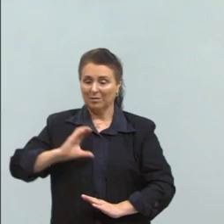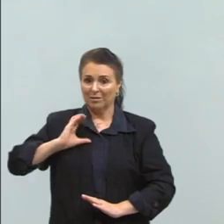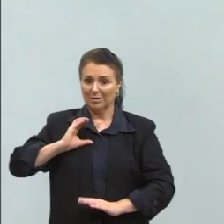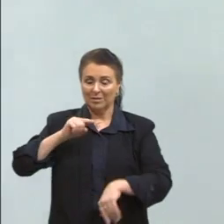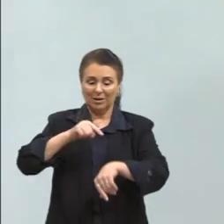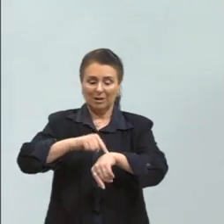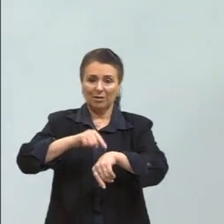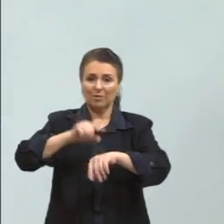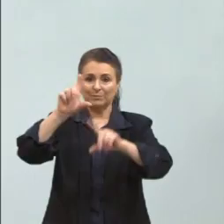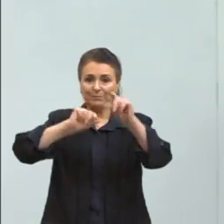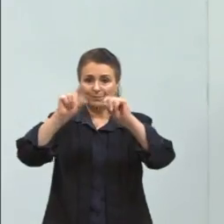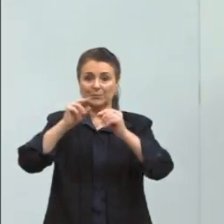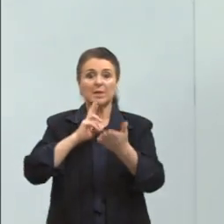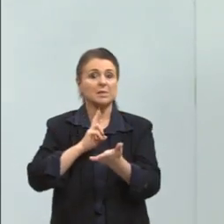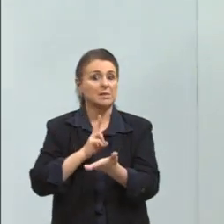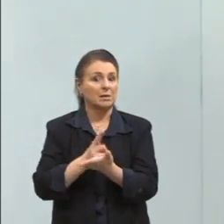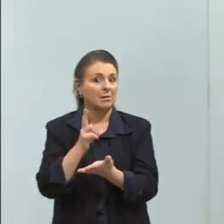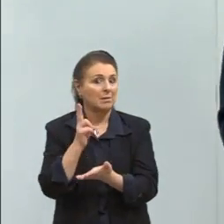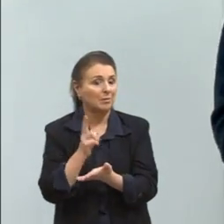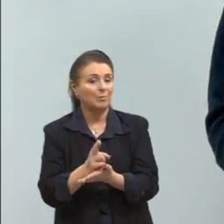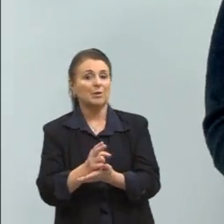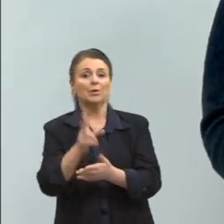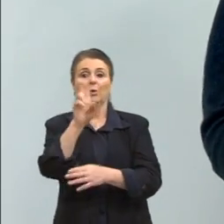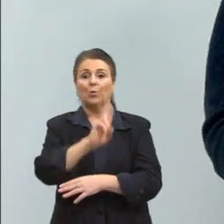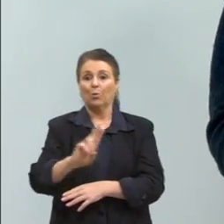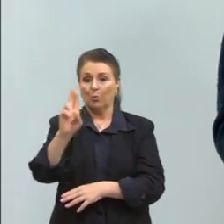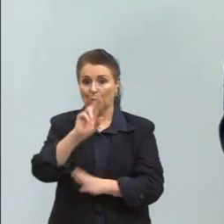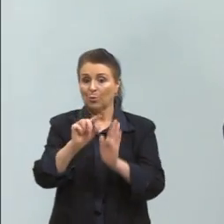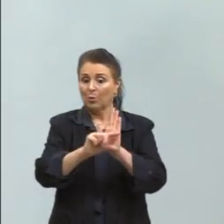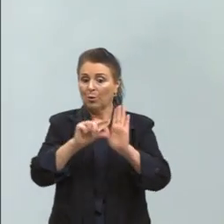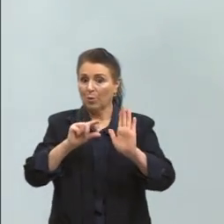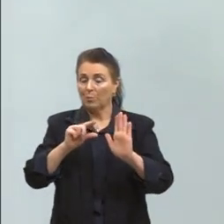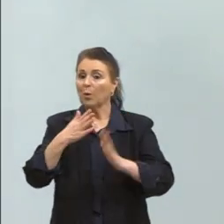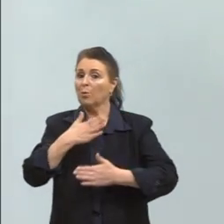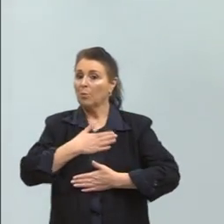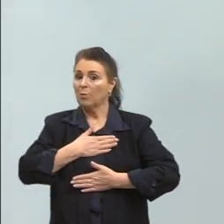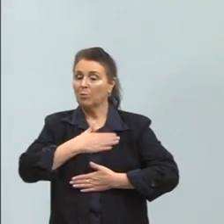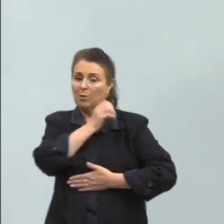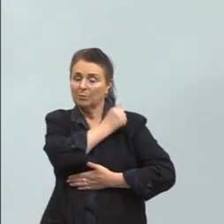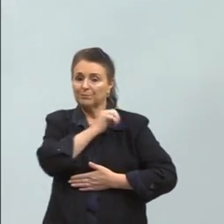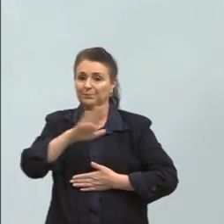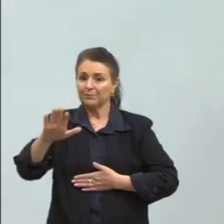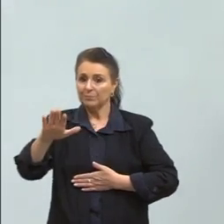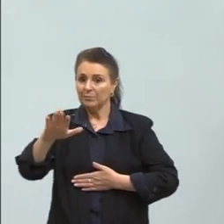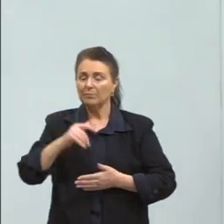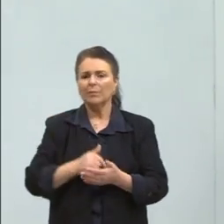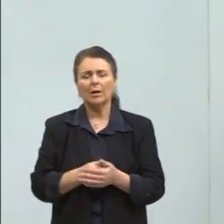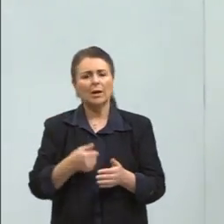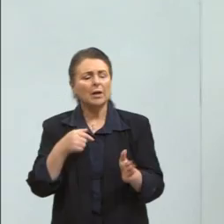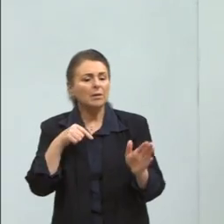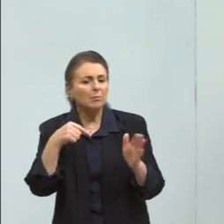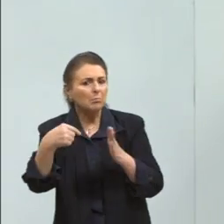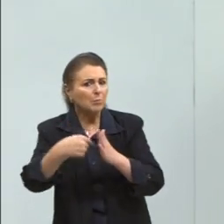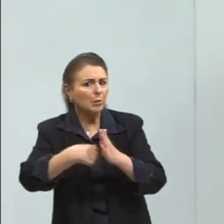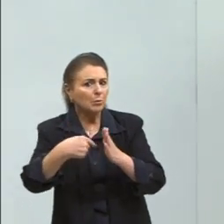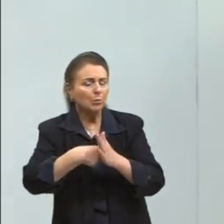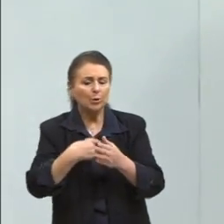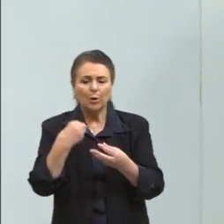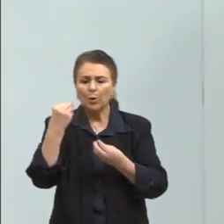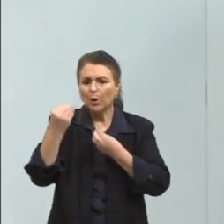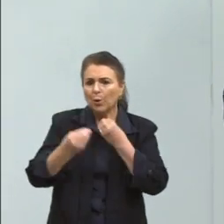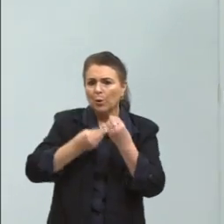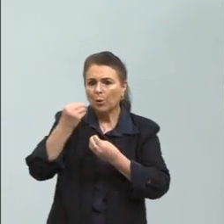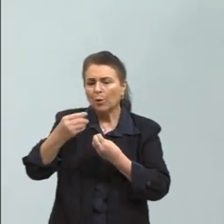obra com os meus alunos, Lúcia, eles sempre me perguntam que ela era datilógrafa. Então, para ver como